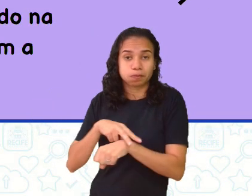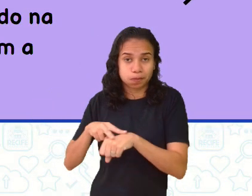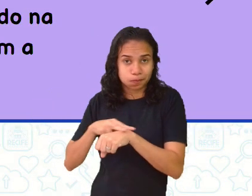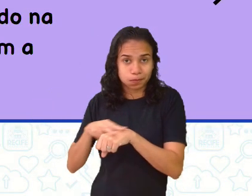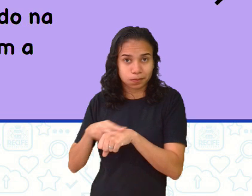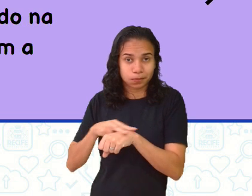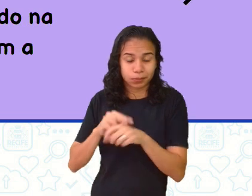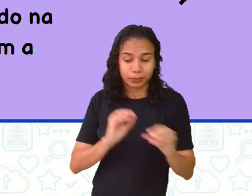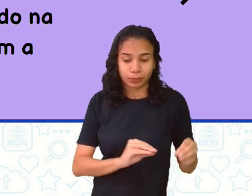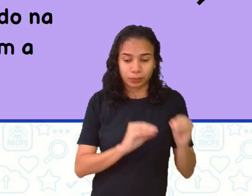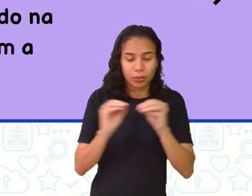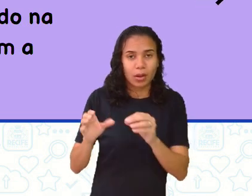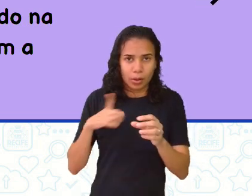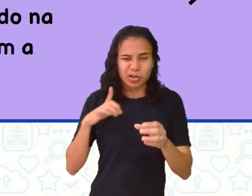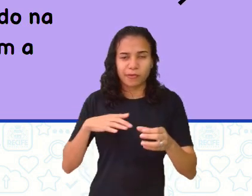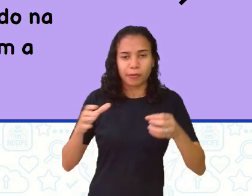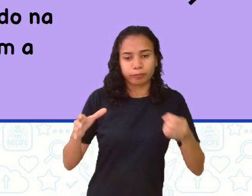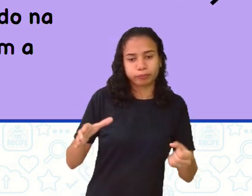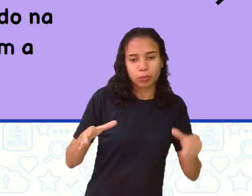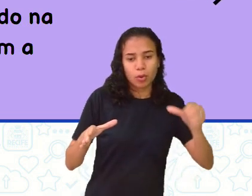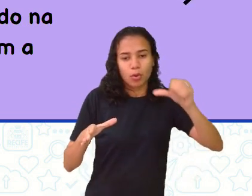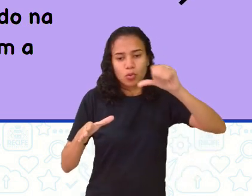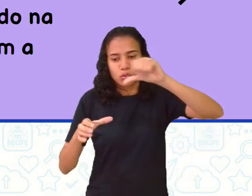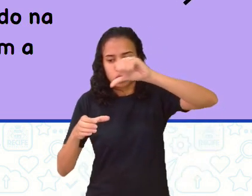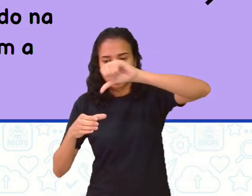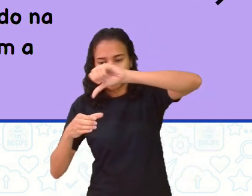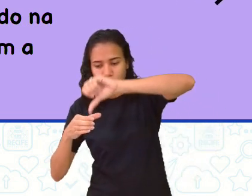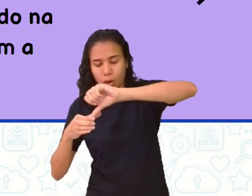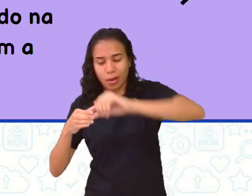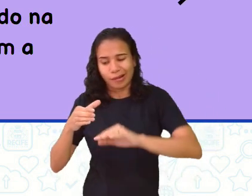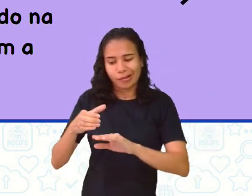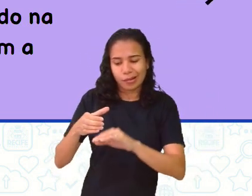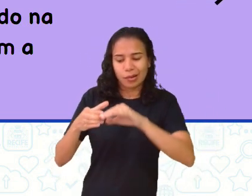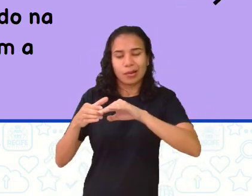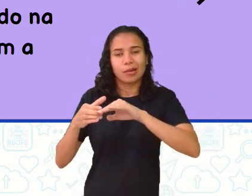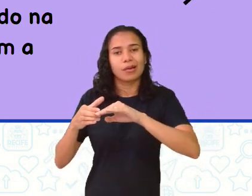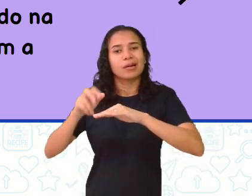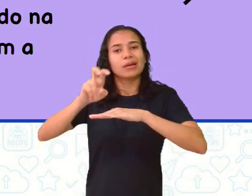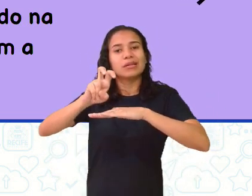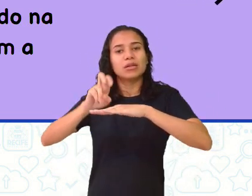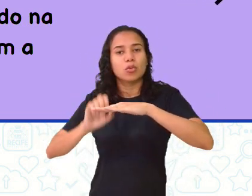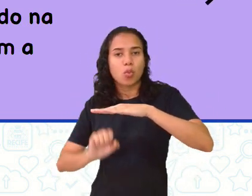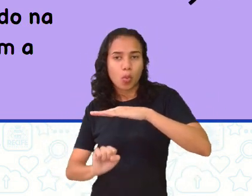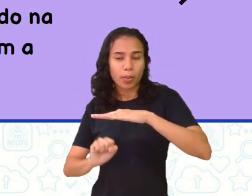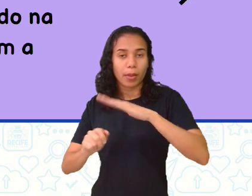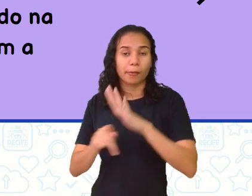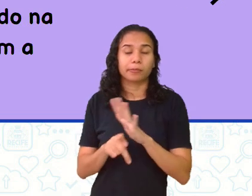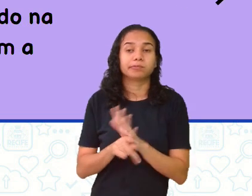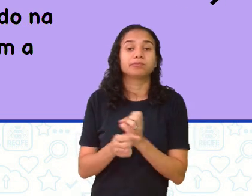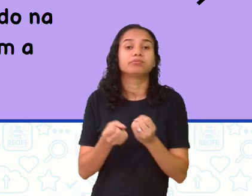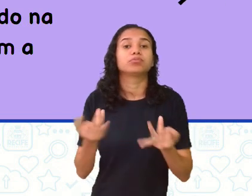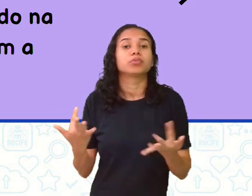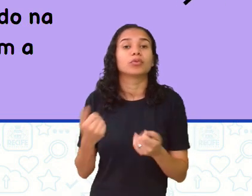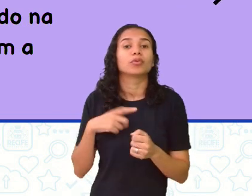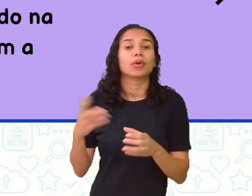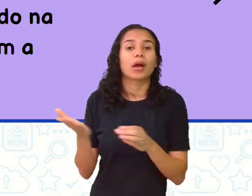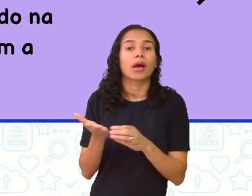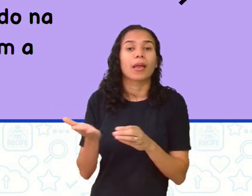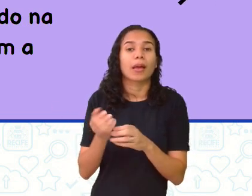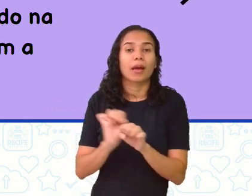caneca verde, tá? Vou fazer o mesmo diagrama. Só que eu vou dividir a caneca grande em quantas partes?